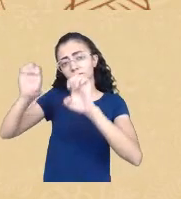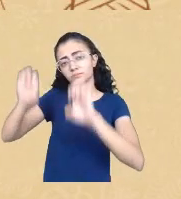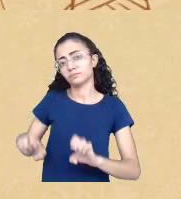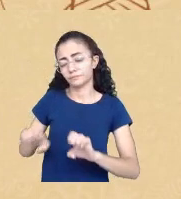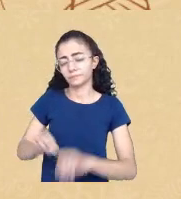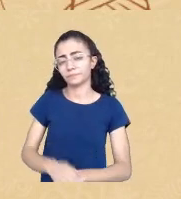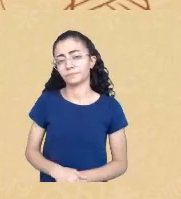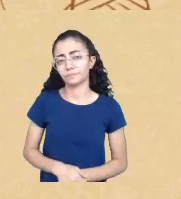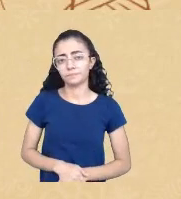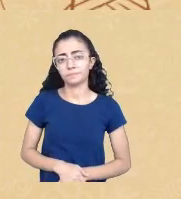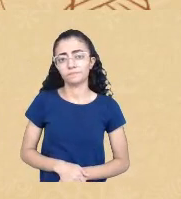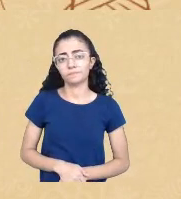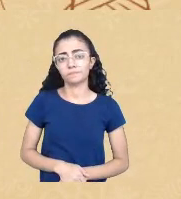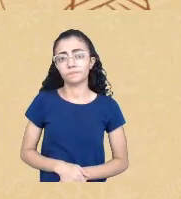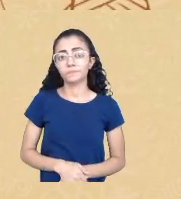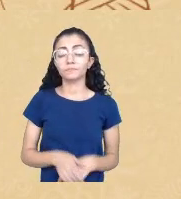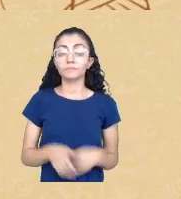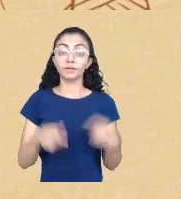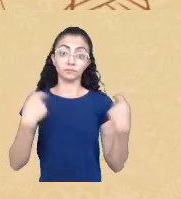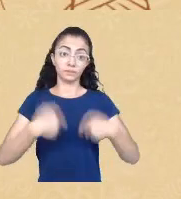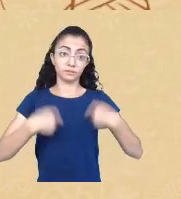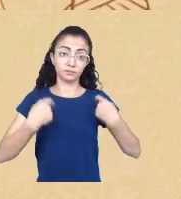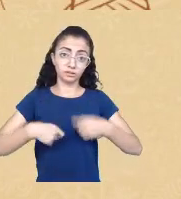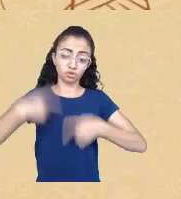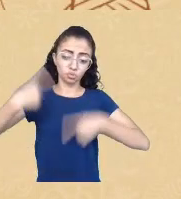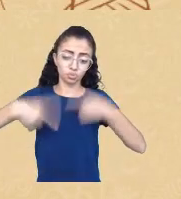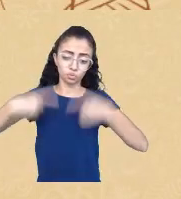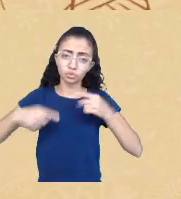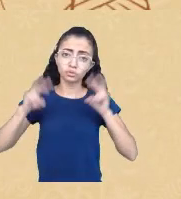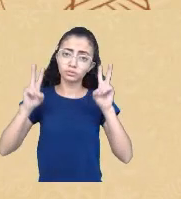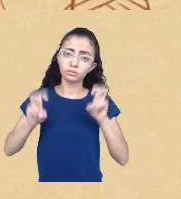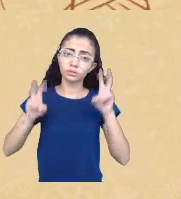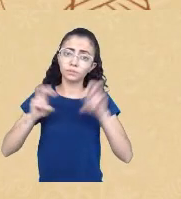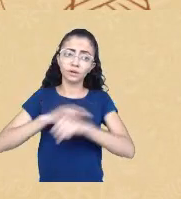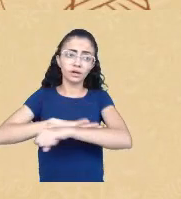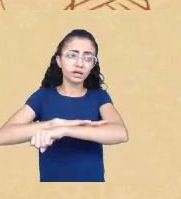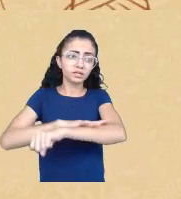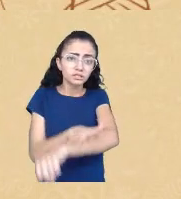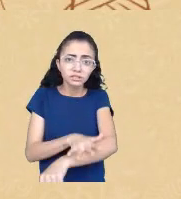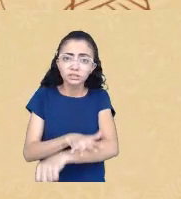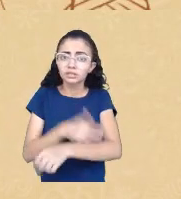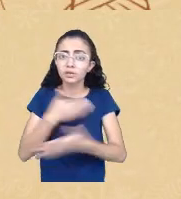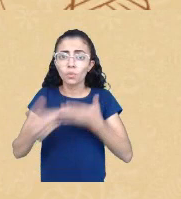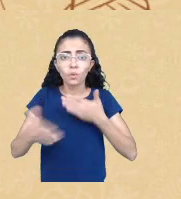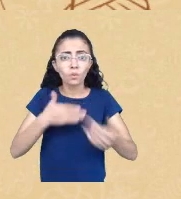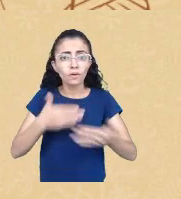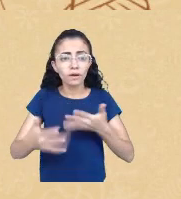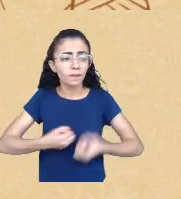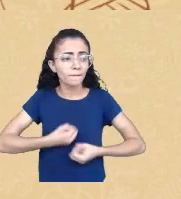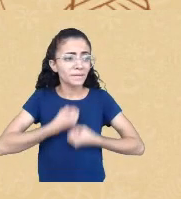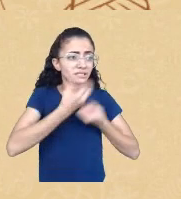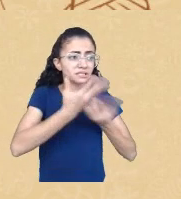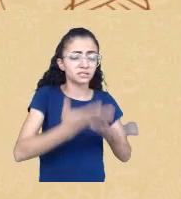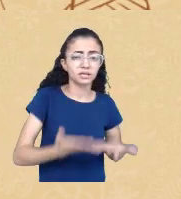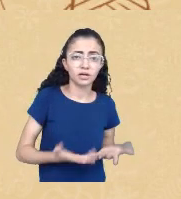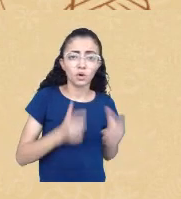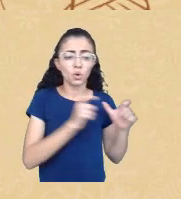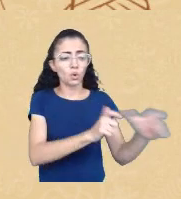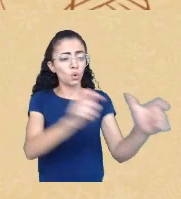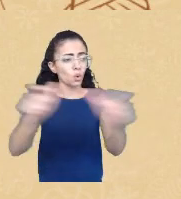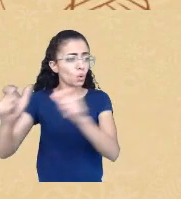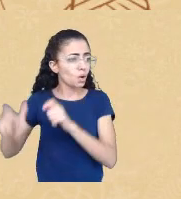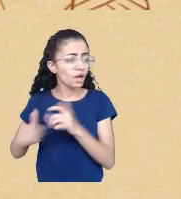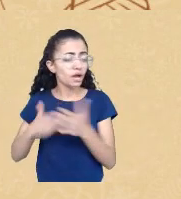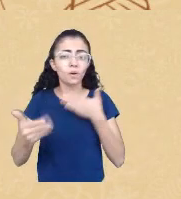preciso discutir o racismo em todas as suas manifestações em todos os seus desdobramentos